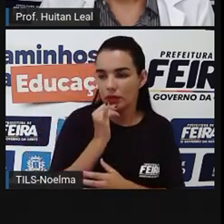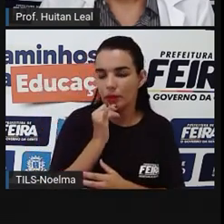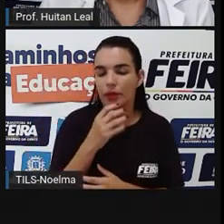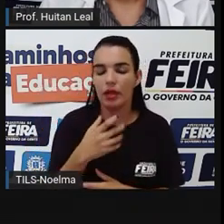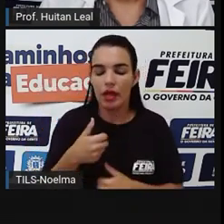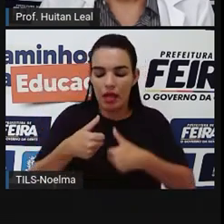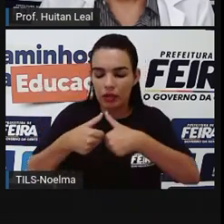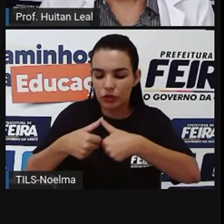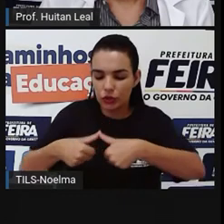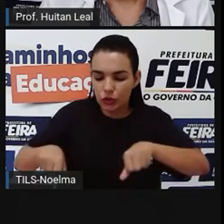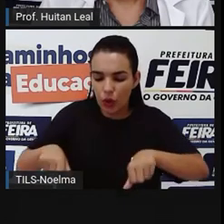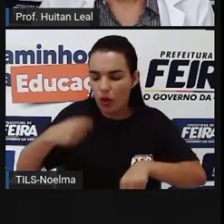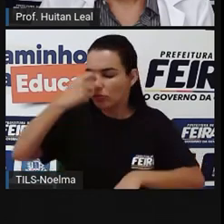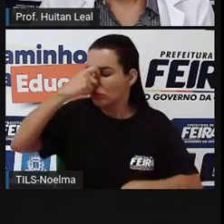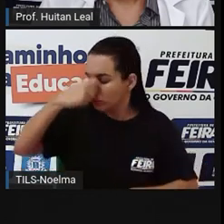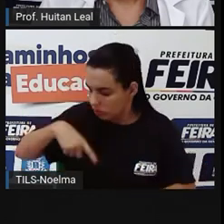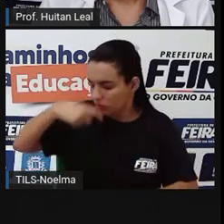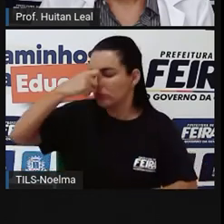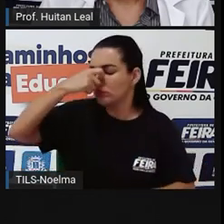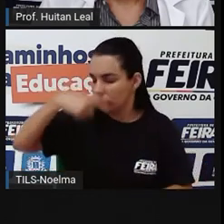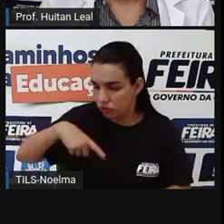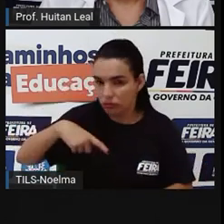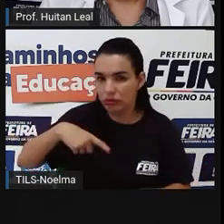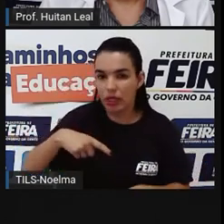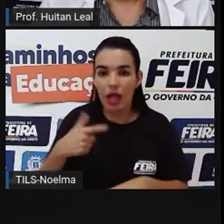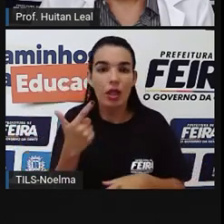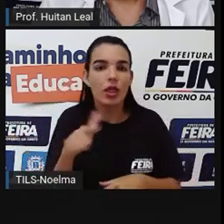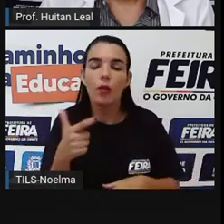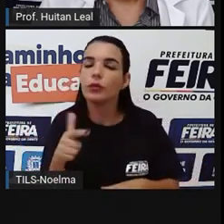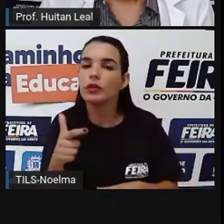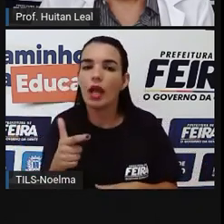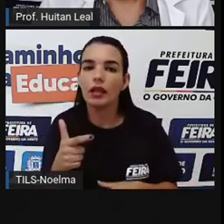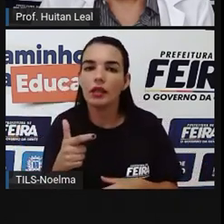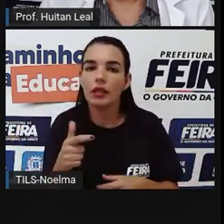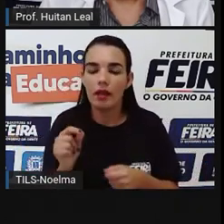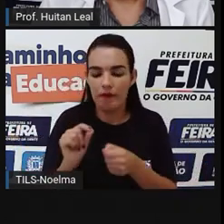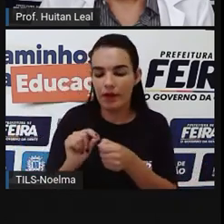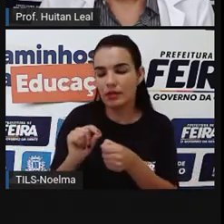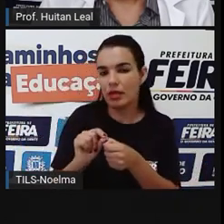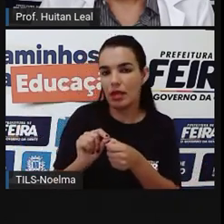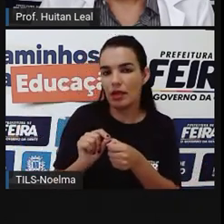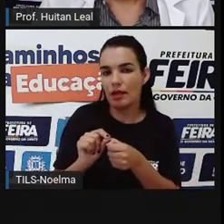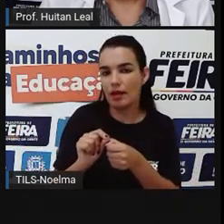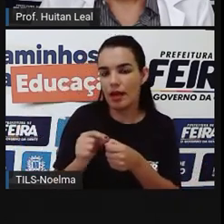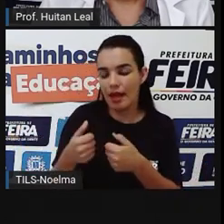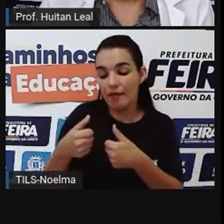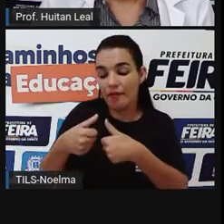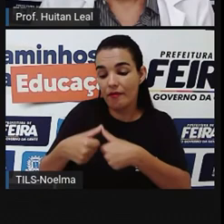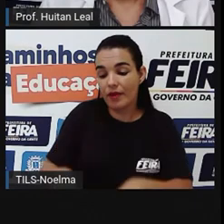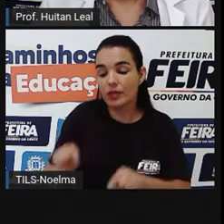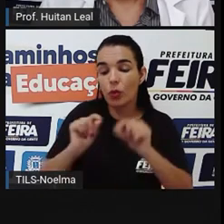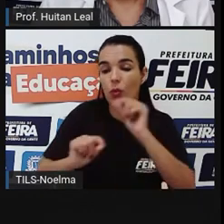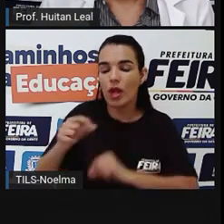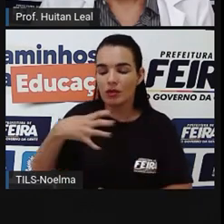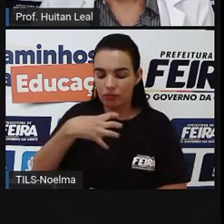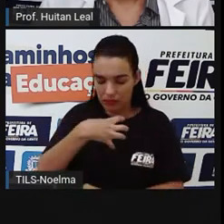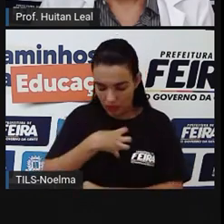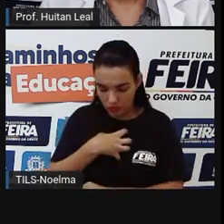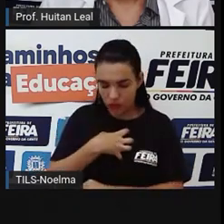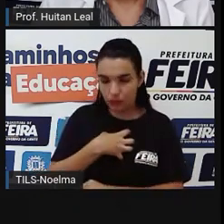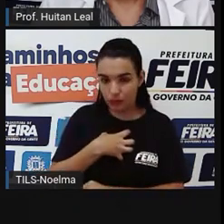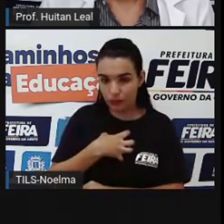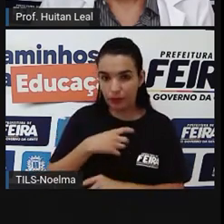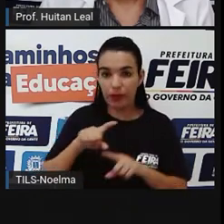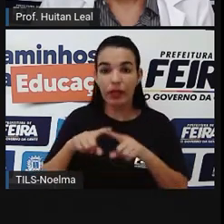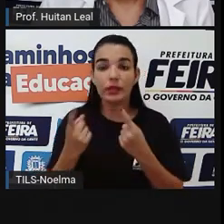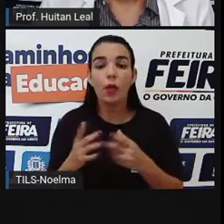adoeceu. Então, ela não praticou nenhuma ação. Não é? Estou resfriado. O predicativo do sujeito é